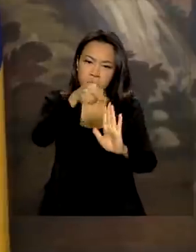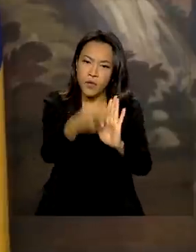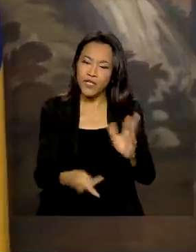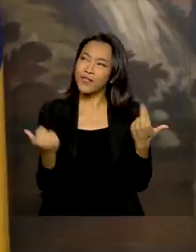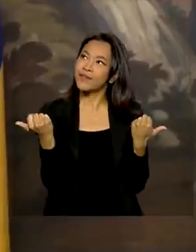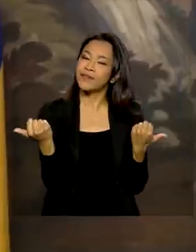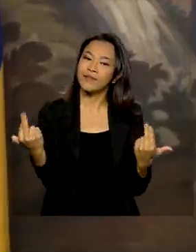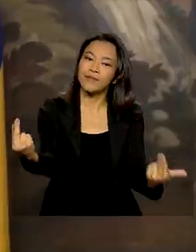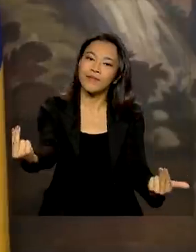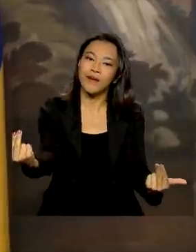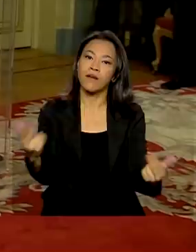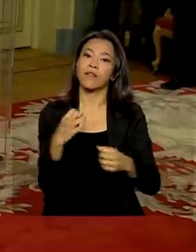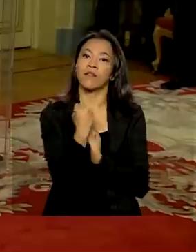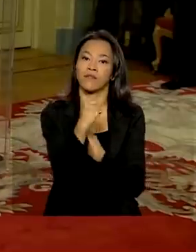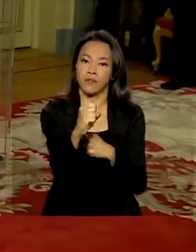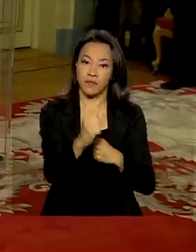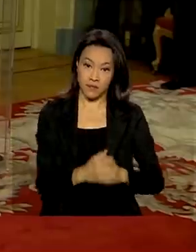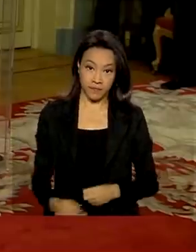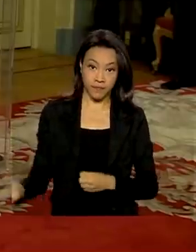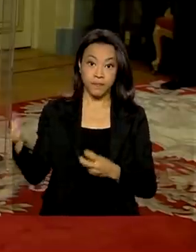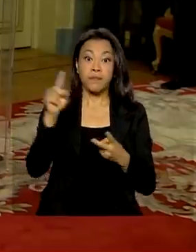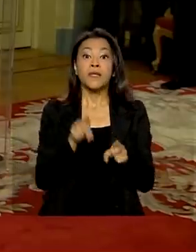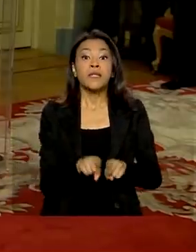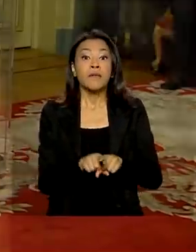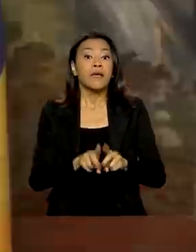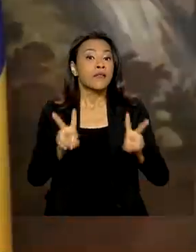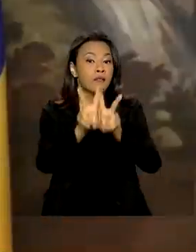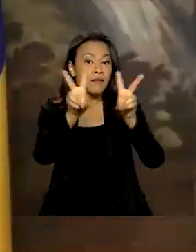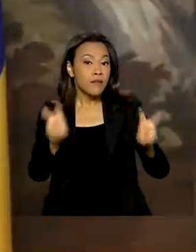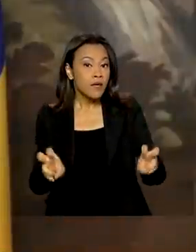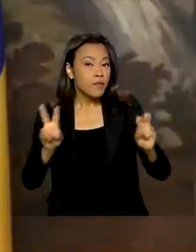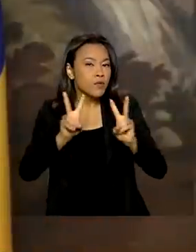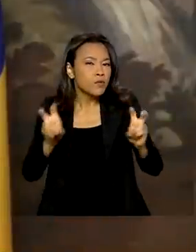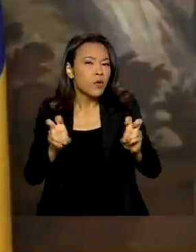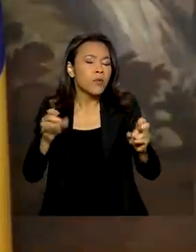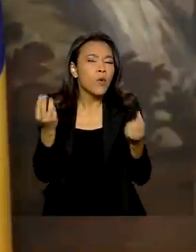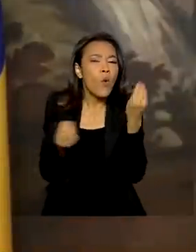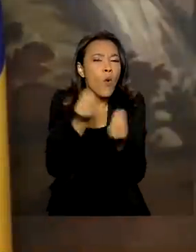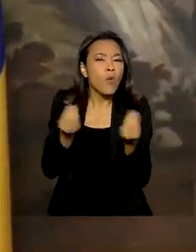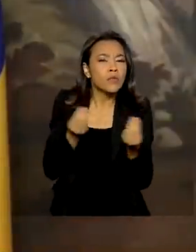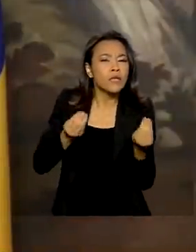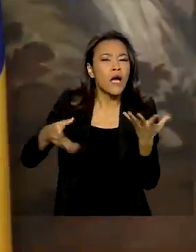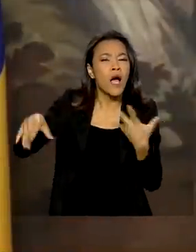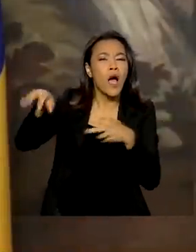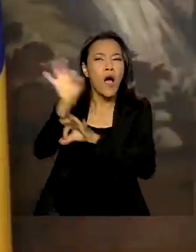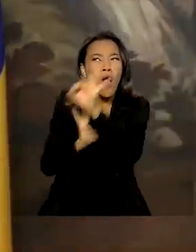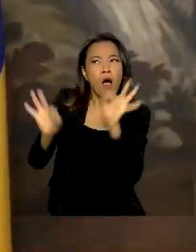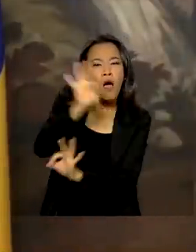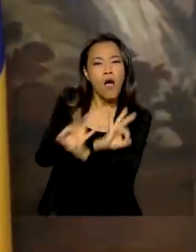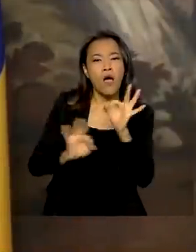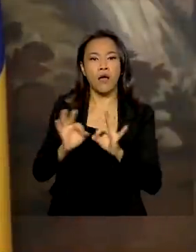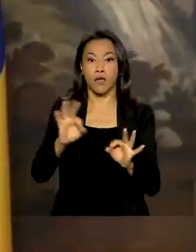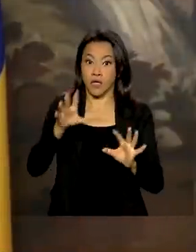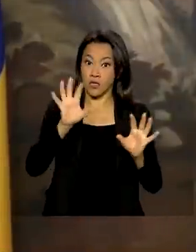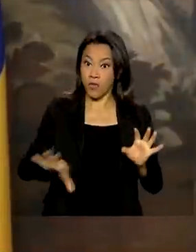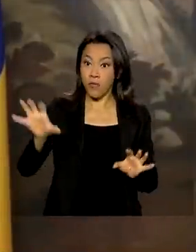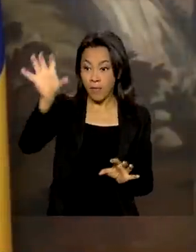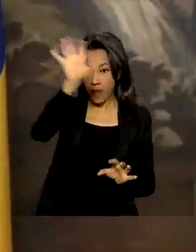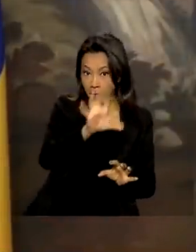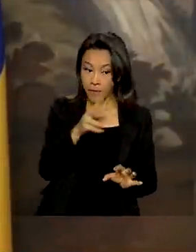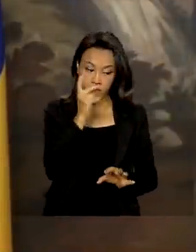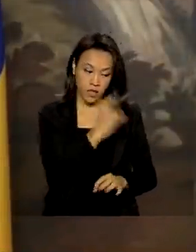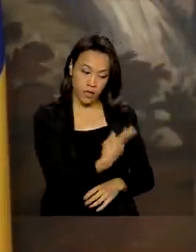comuns na área da defesa. Tratamos de temas da conjuntura internacional, sobretudo em nossas regiões, e também